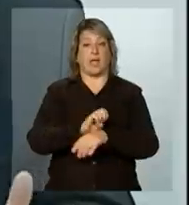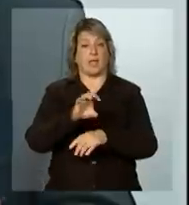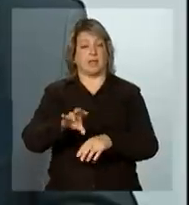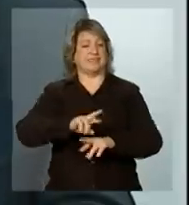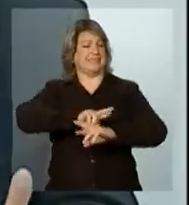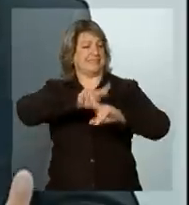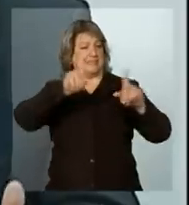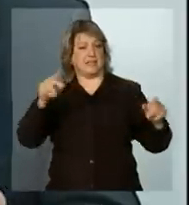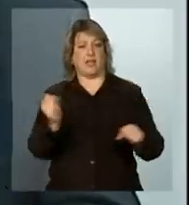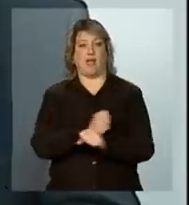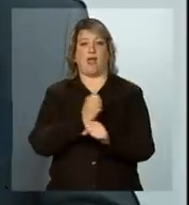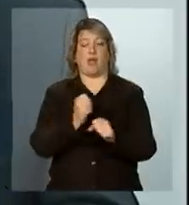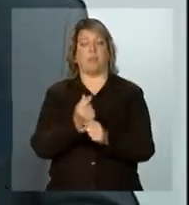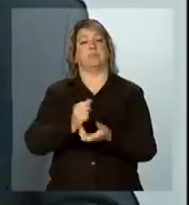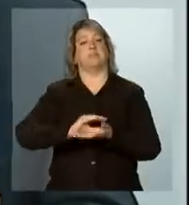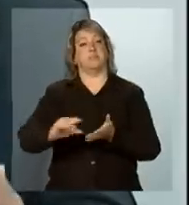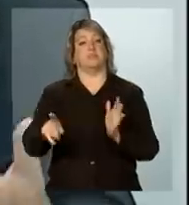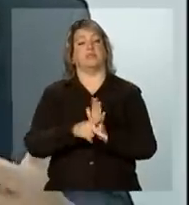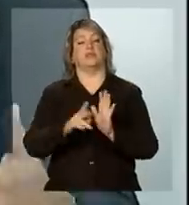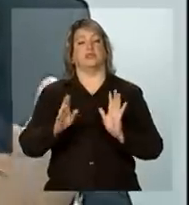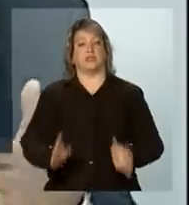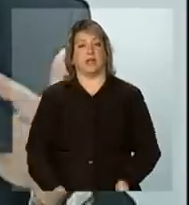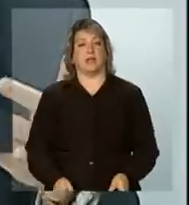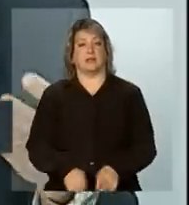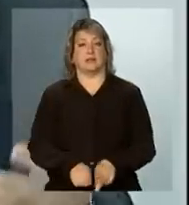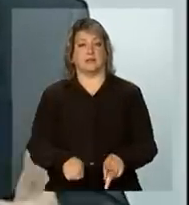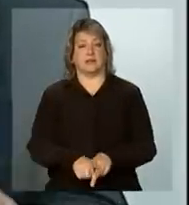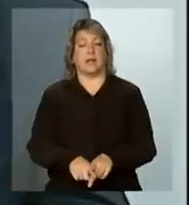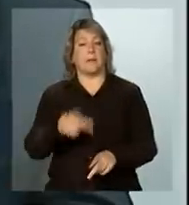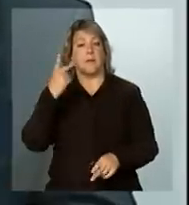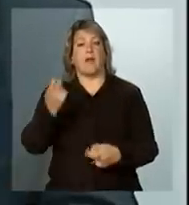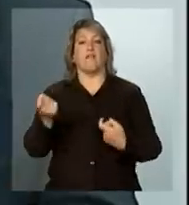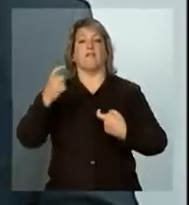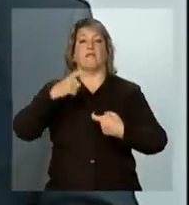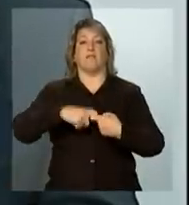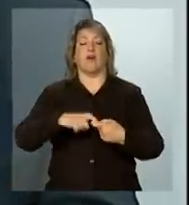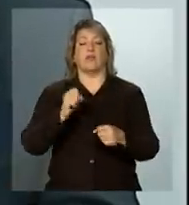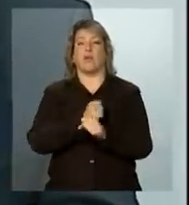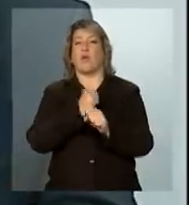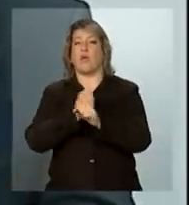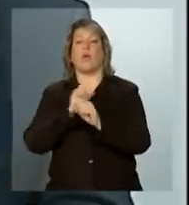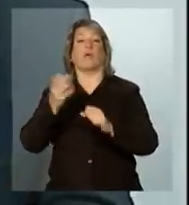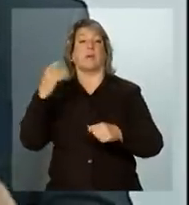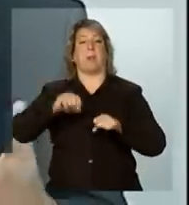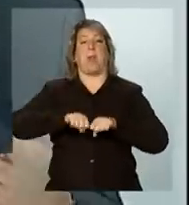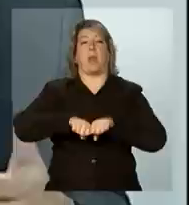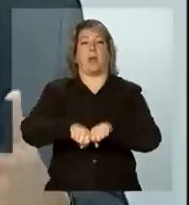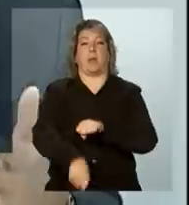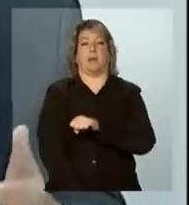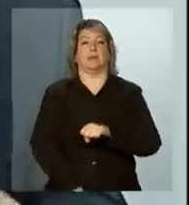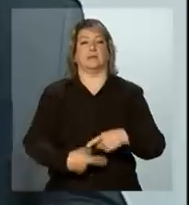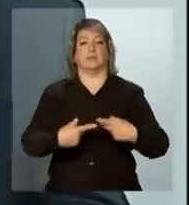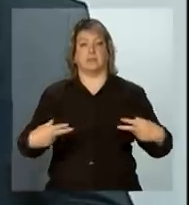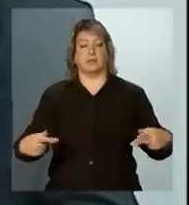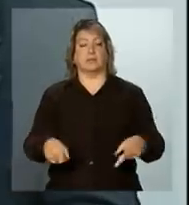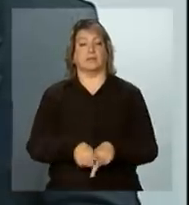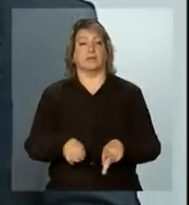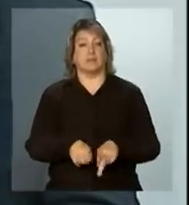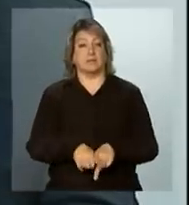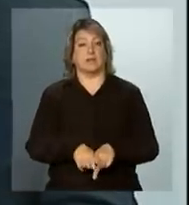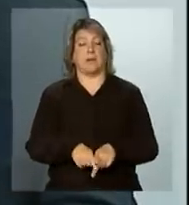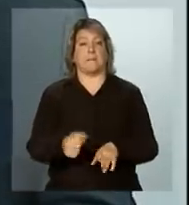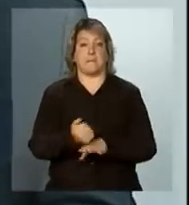série de obras, uma série de intervenções no sentido de recuperar aquilo que foi destruído e, sobretudo, melhorar e